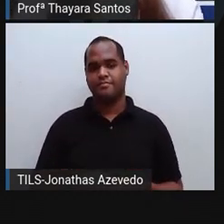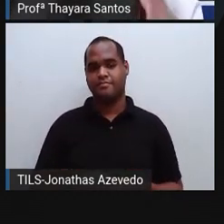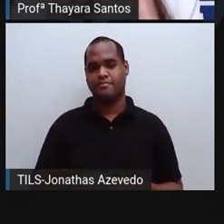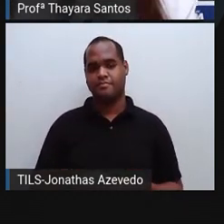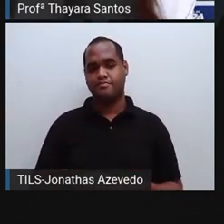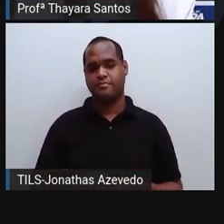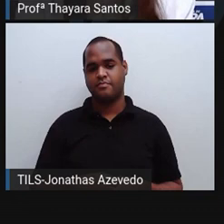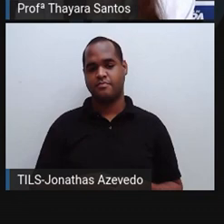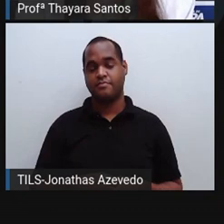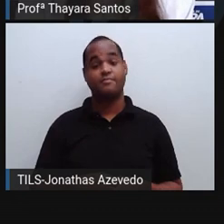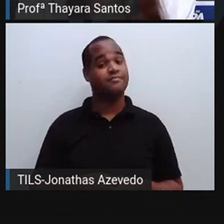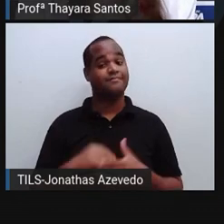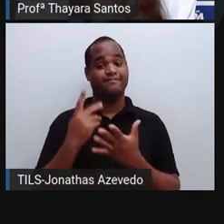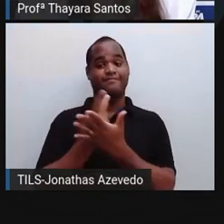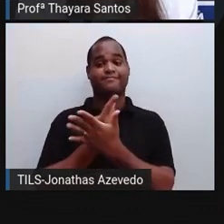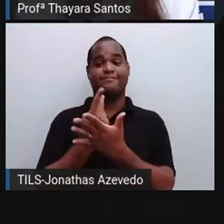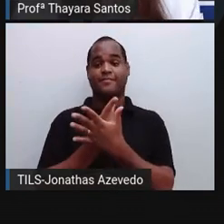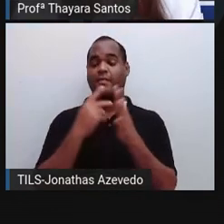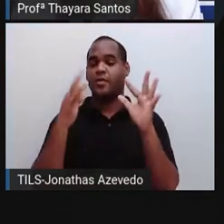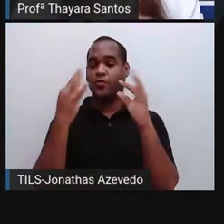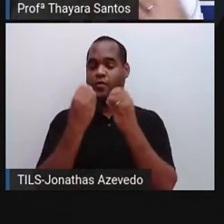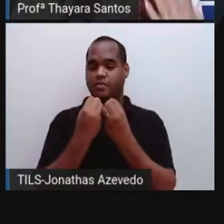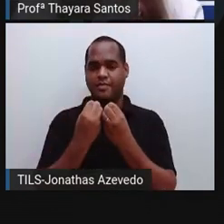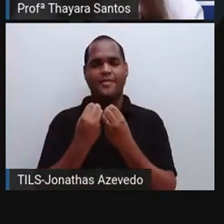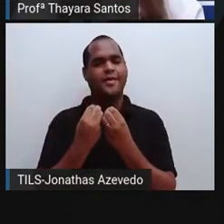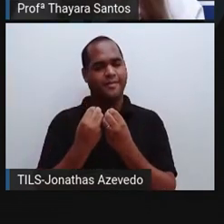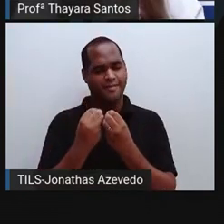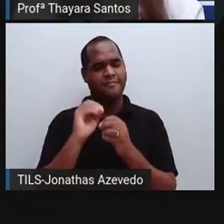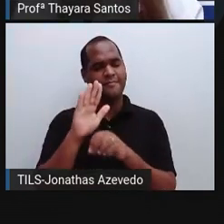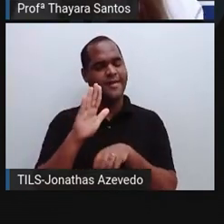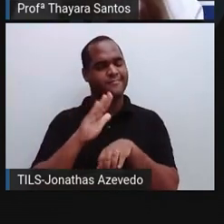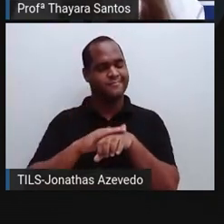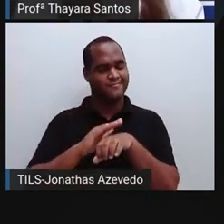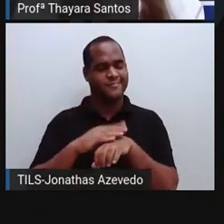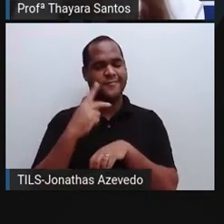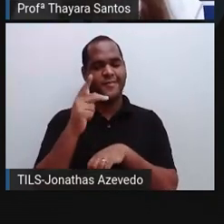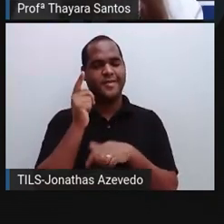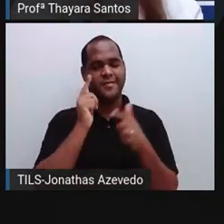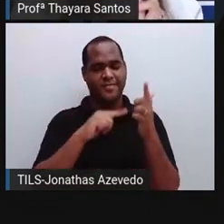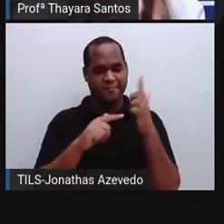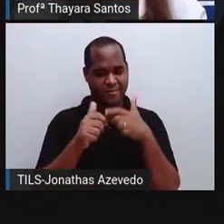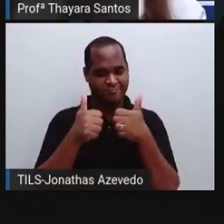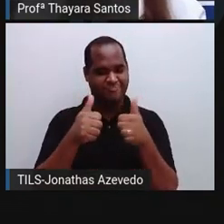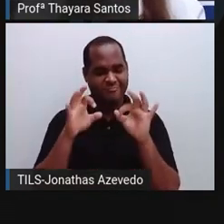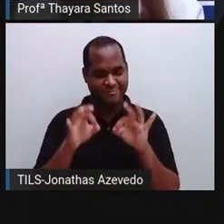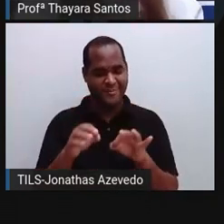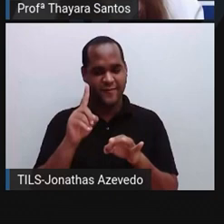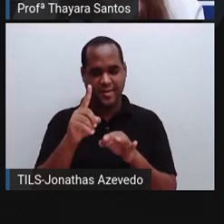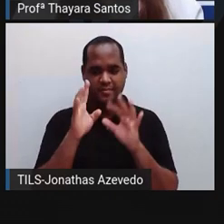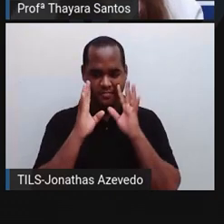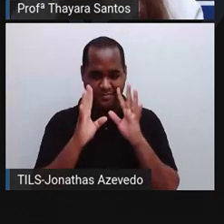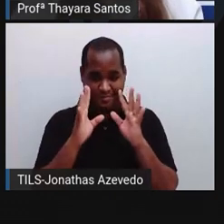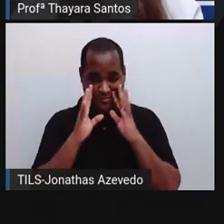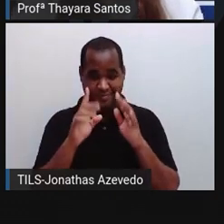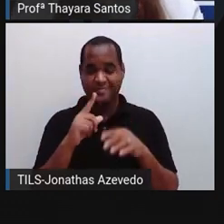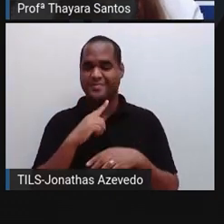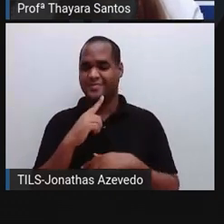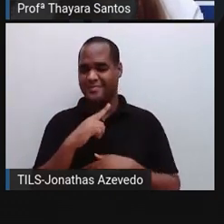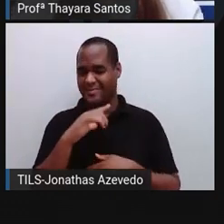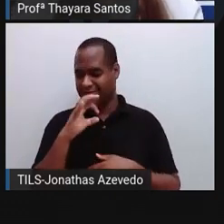Errei toda, gente. Todas. Mas eu sei que vocês vão acertar todas. Vocês estavam prestando atenção na aula, né?